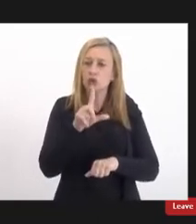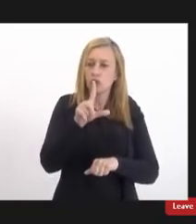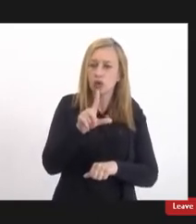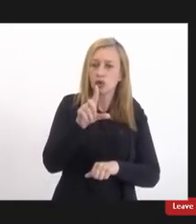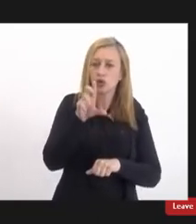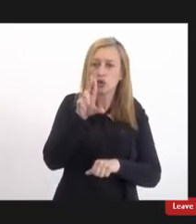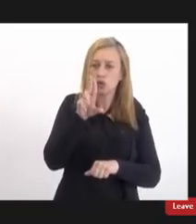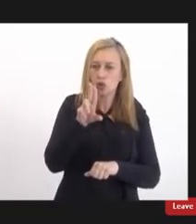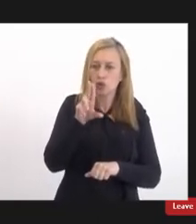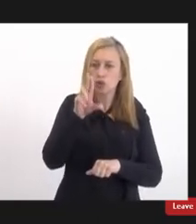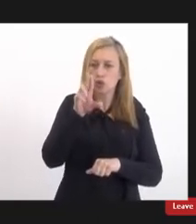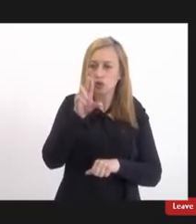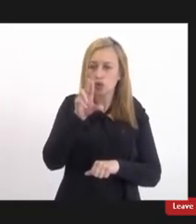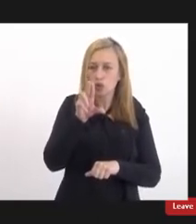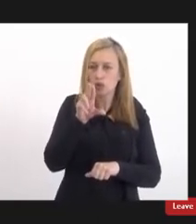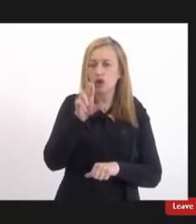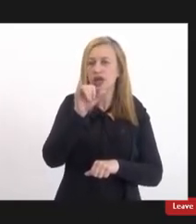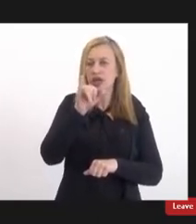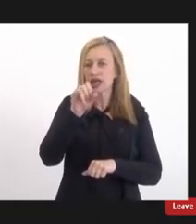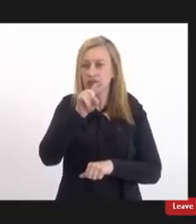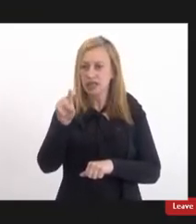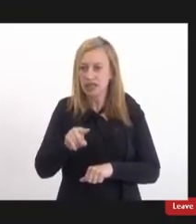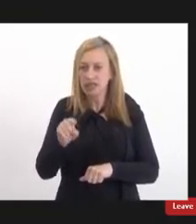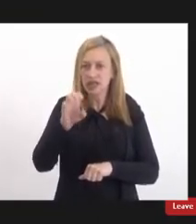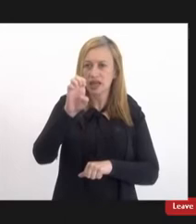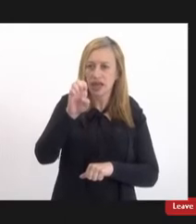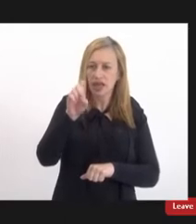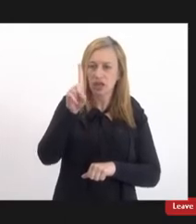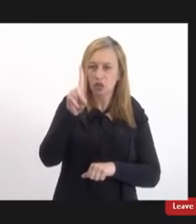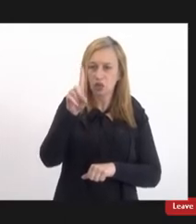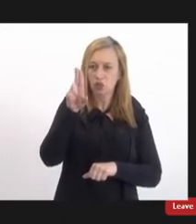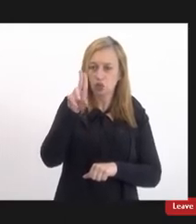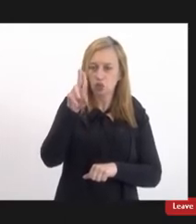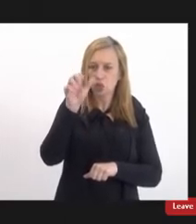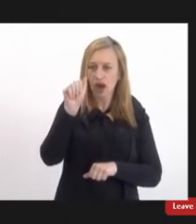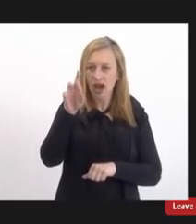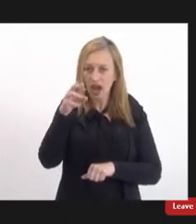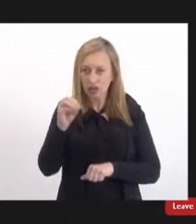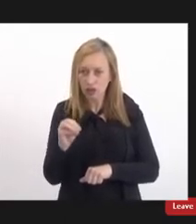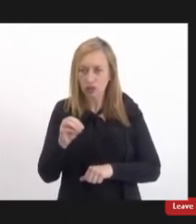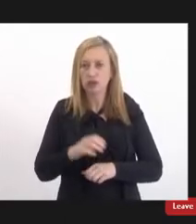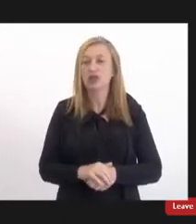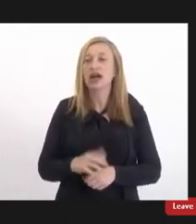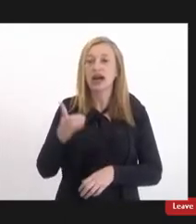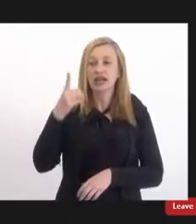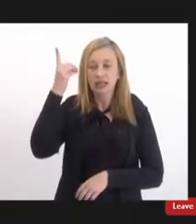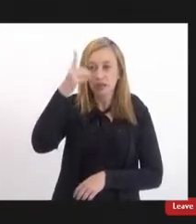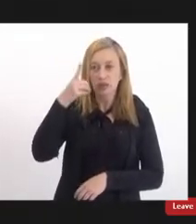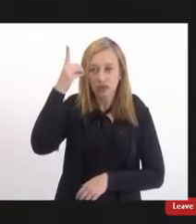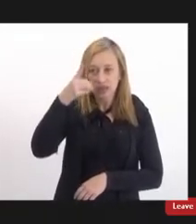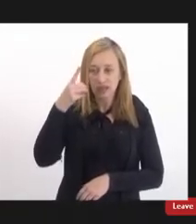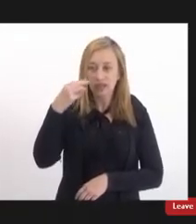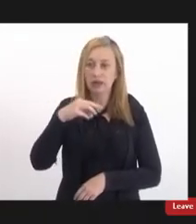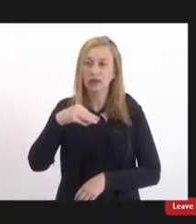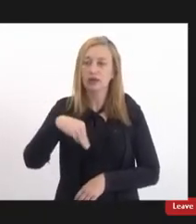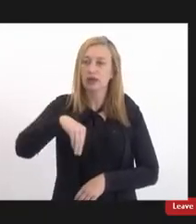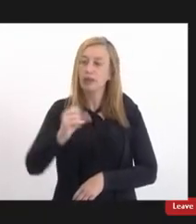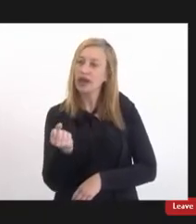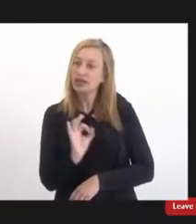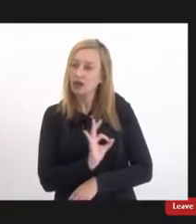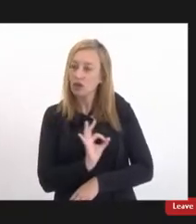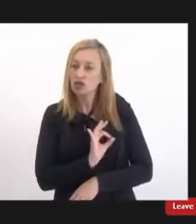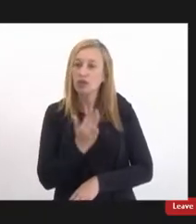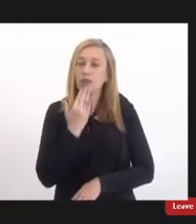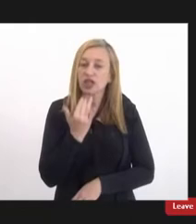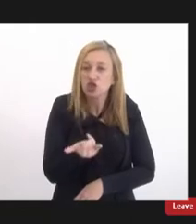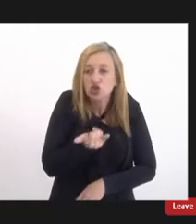Eduardo Guimarães então a deputada Marta Rocha está pedindo desculpas